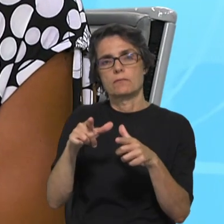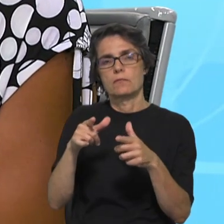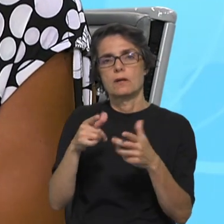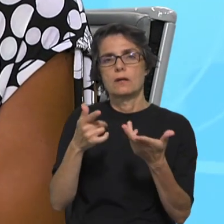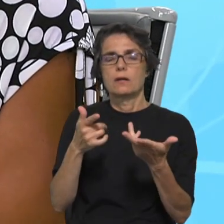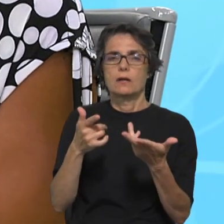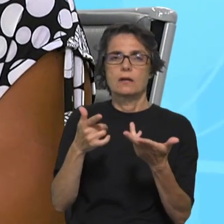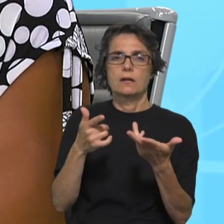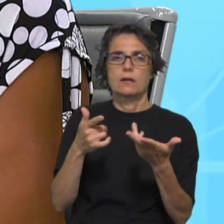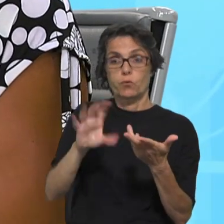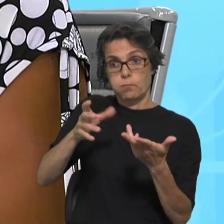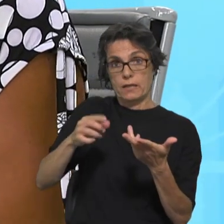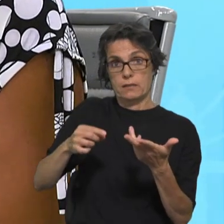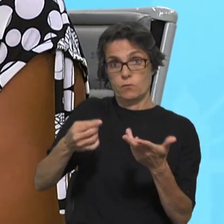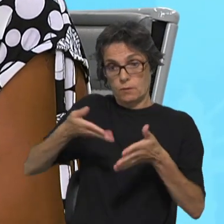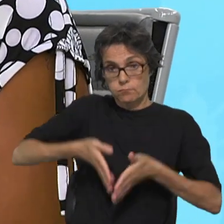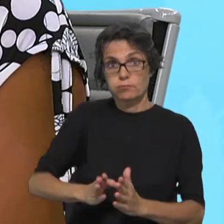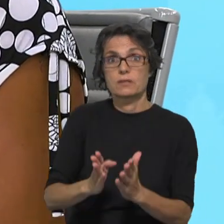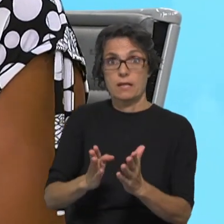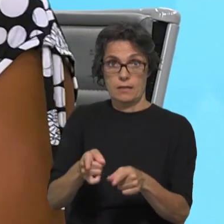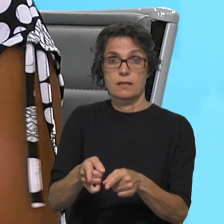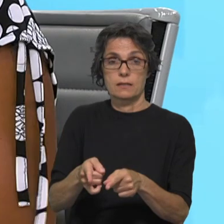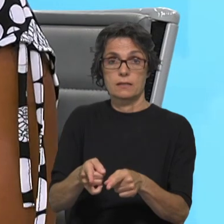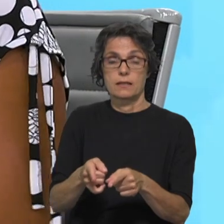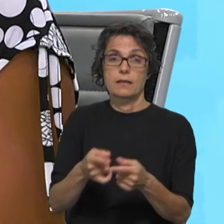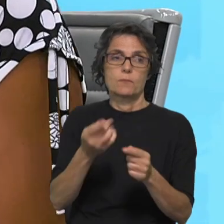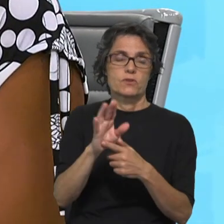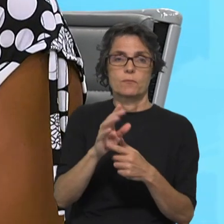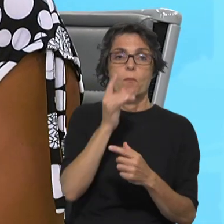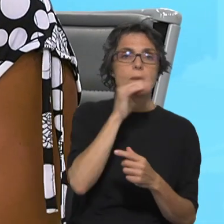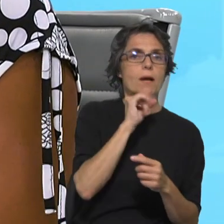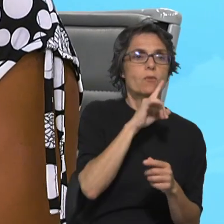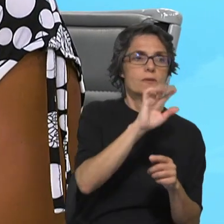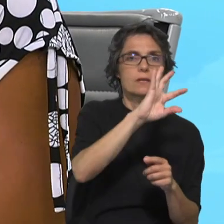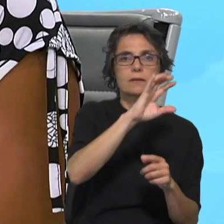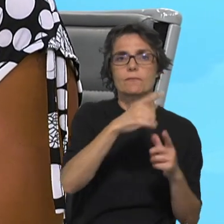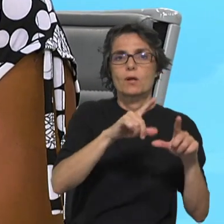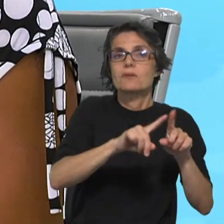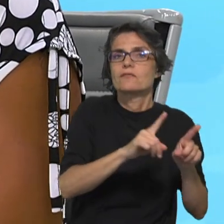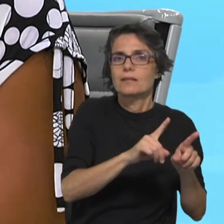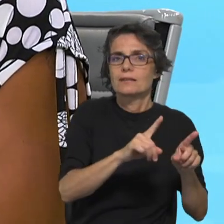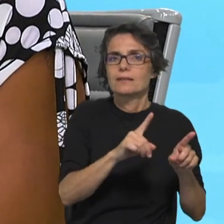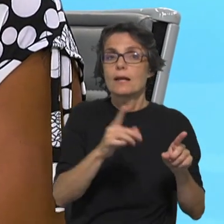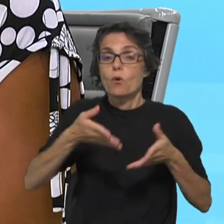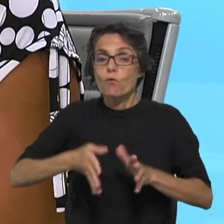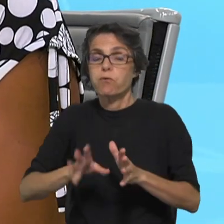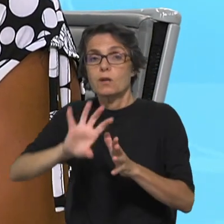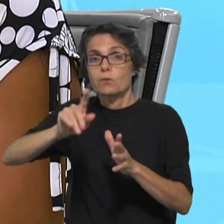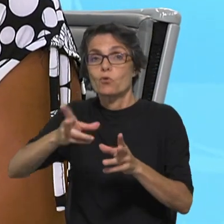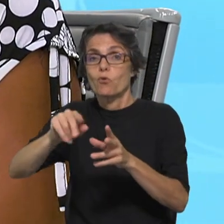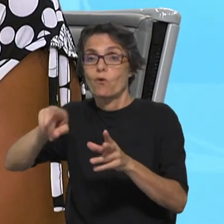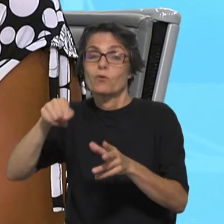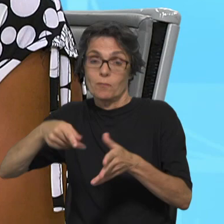uma, mas para os filhos quando nascem no país de destino já é outra. E portanto, por exemplo, o dar a Bíblia